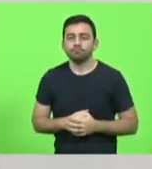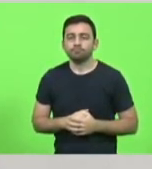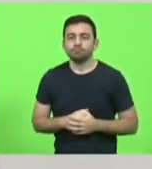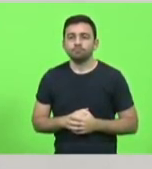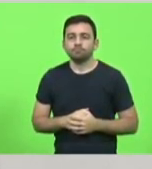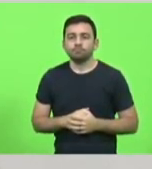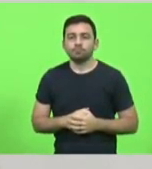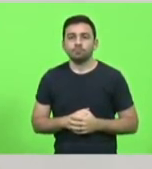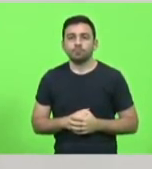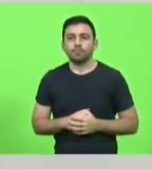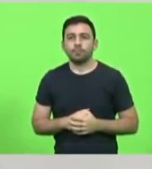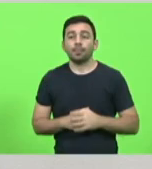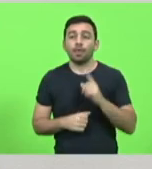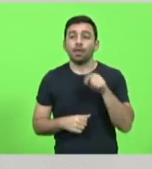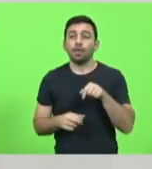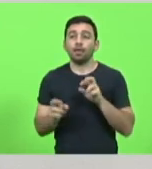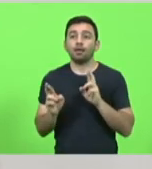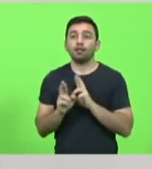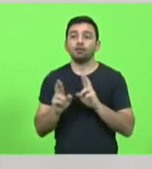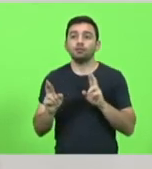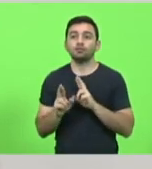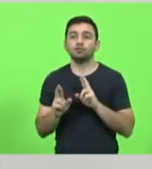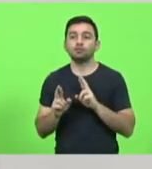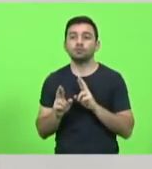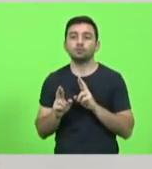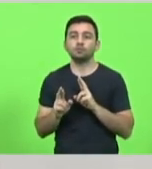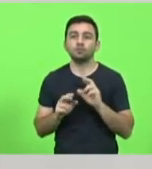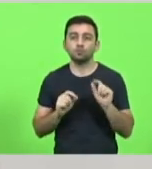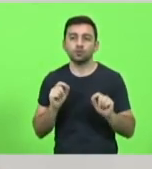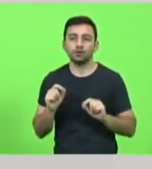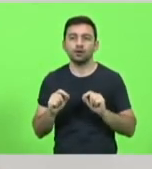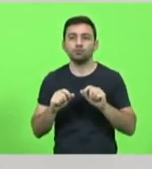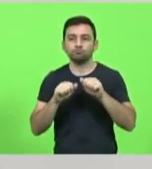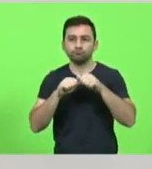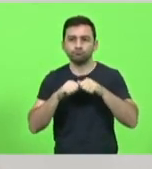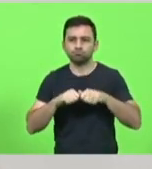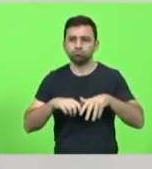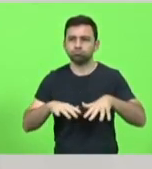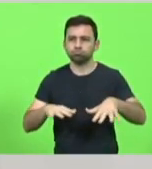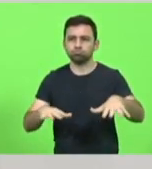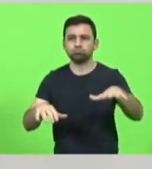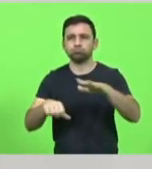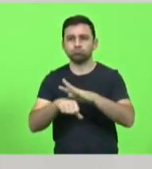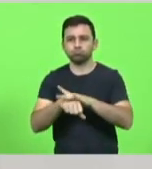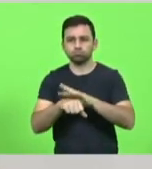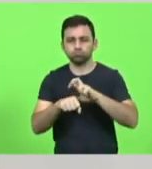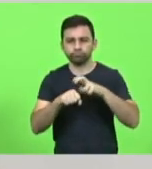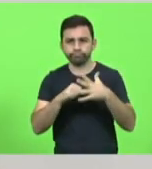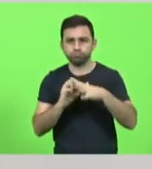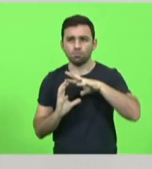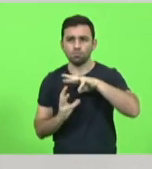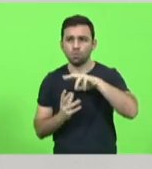é com relação à pandemia mundial do Covid-19.